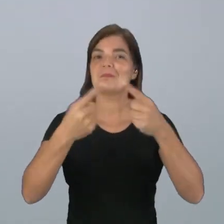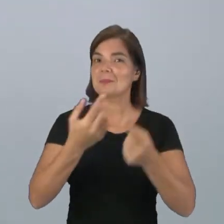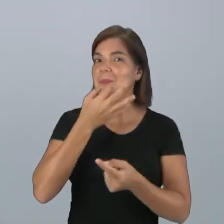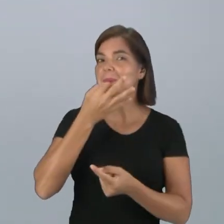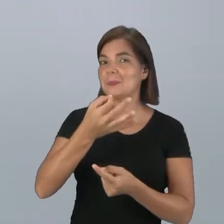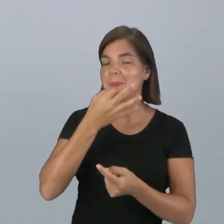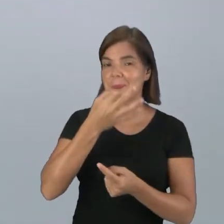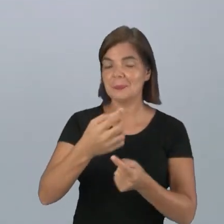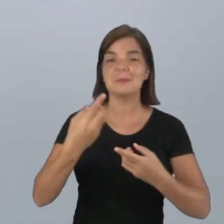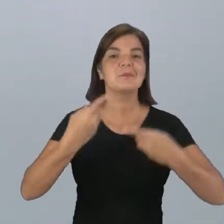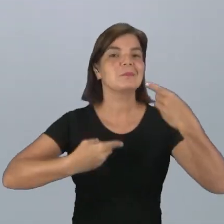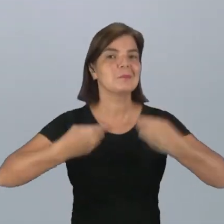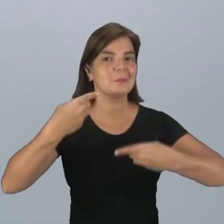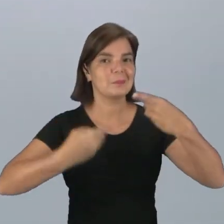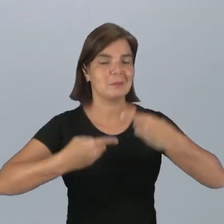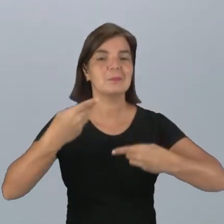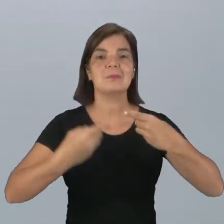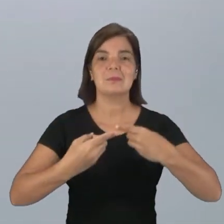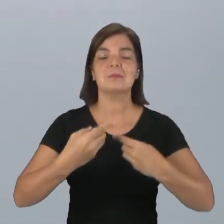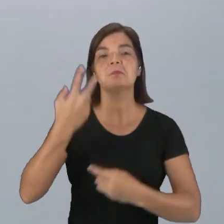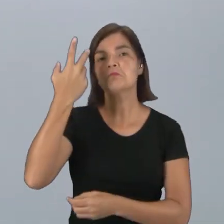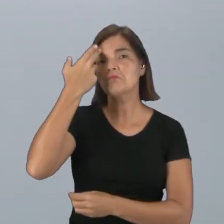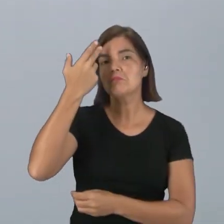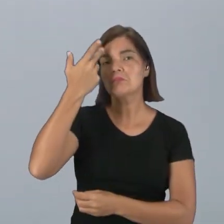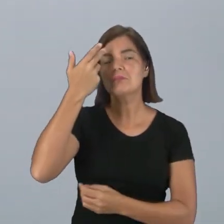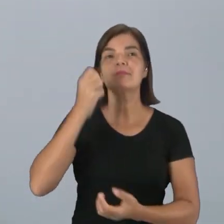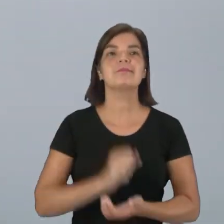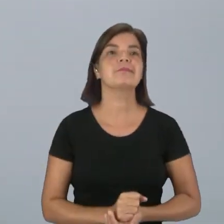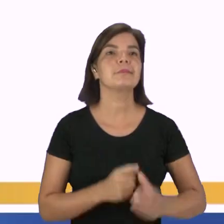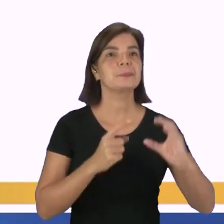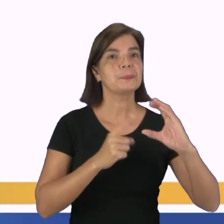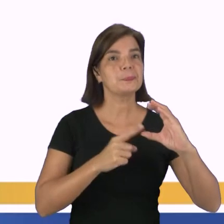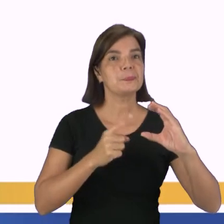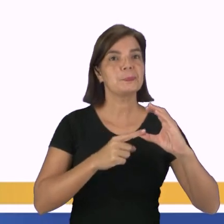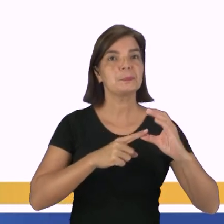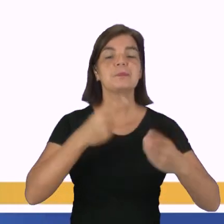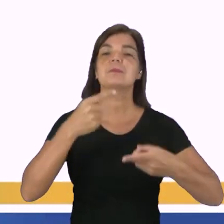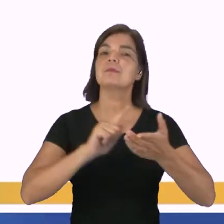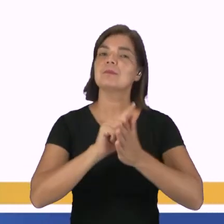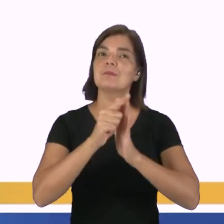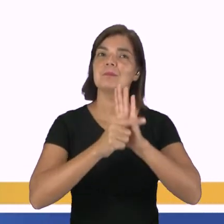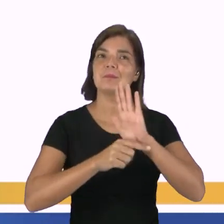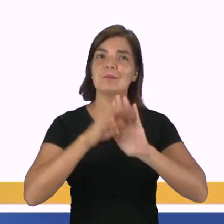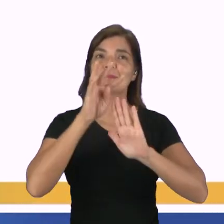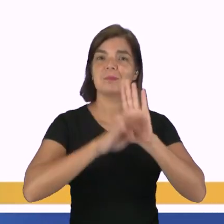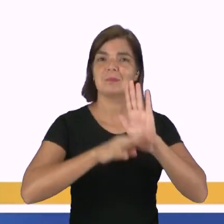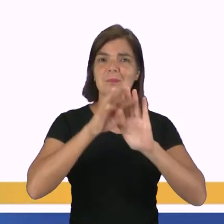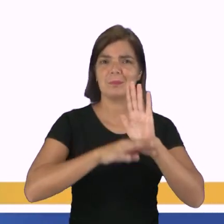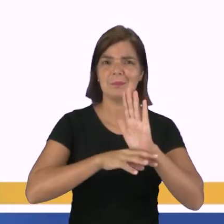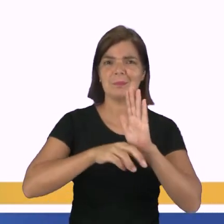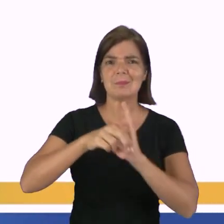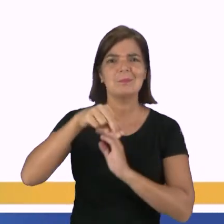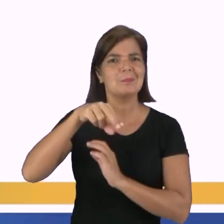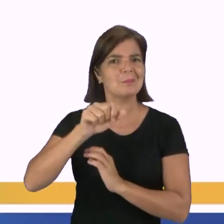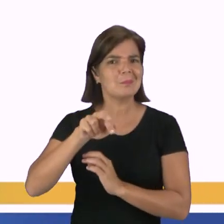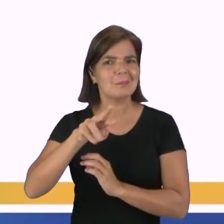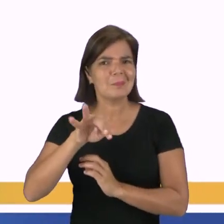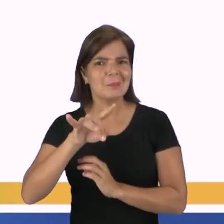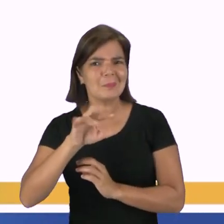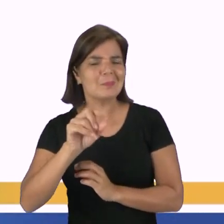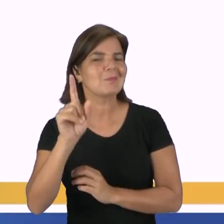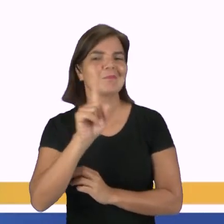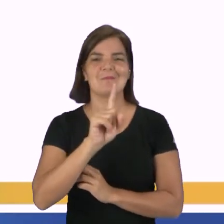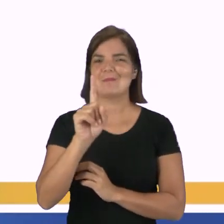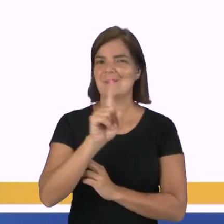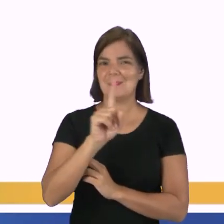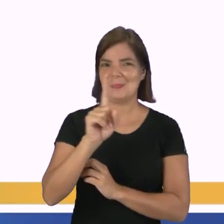nosso ponto de vista falando de maneira natural. letra C. O debate é um gênero textual narrativo? Não, é um